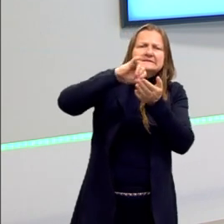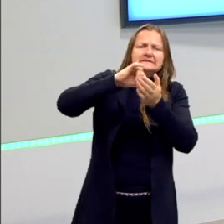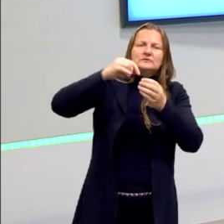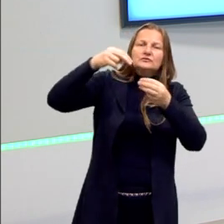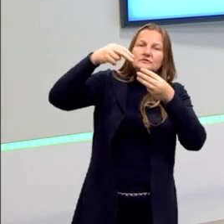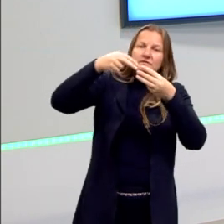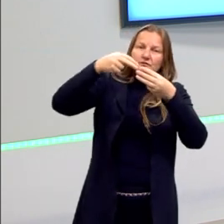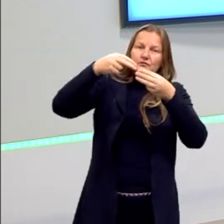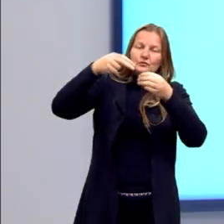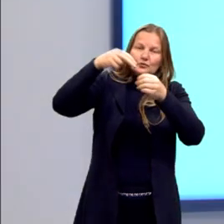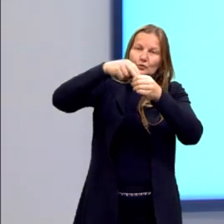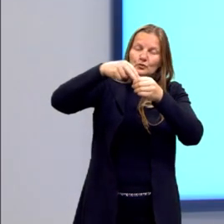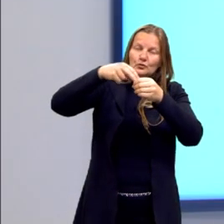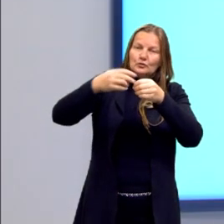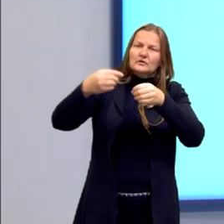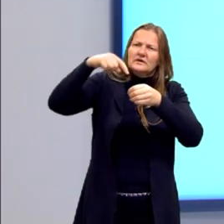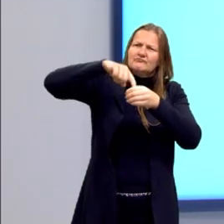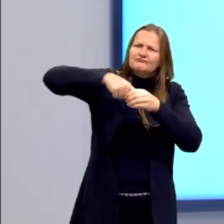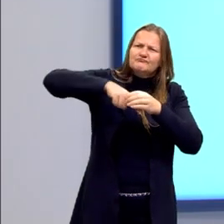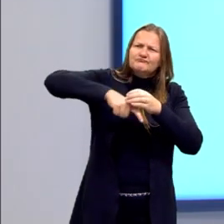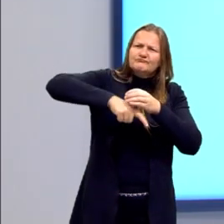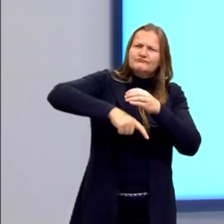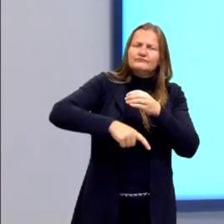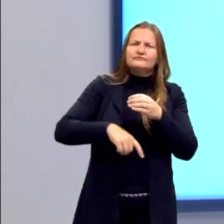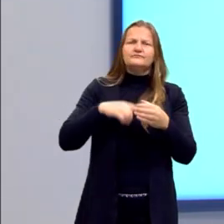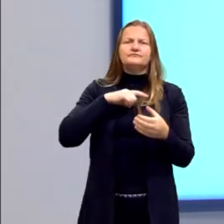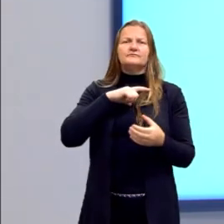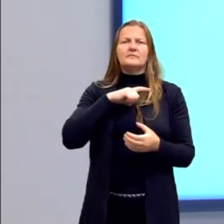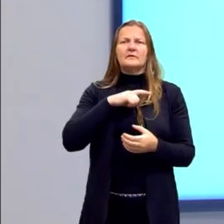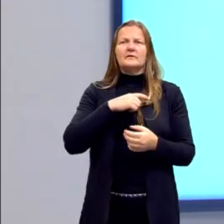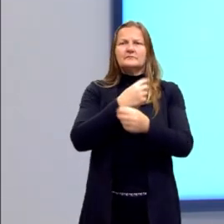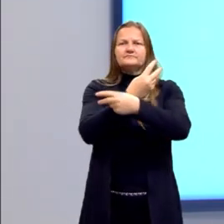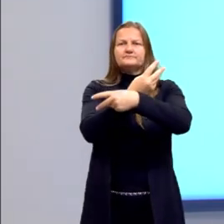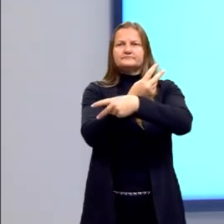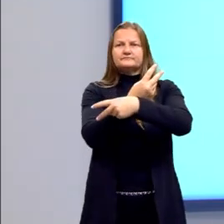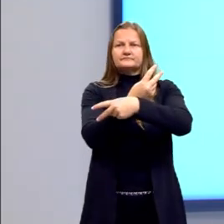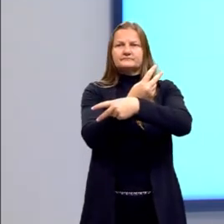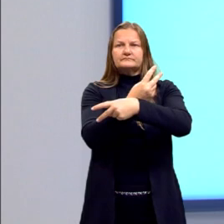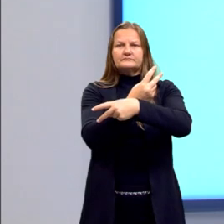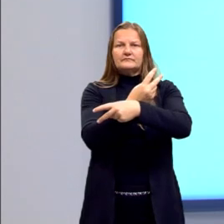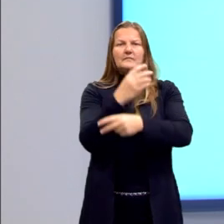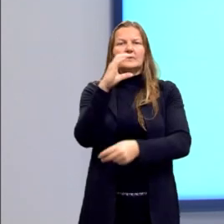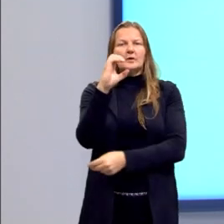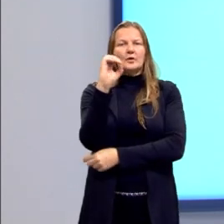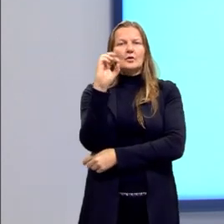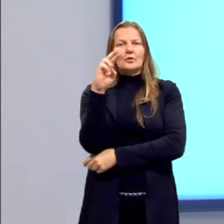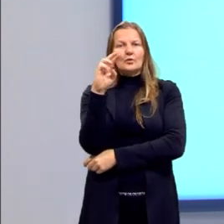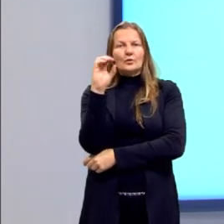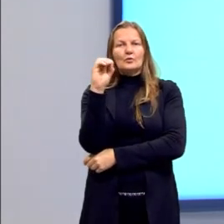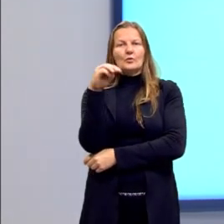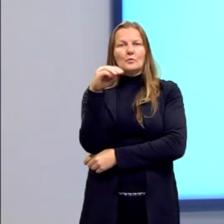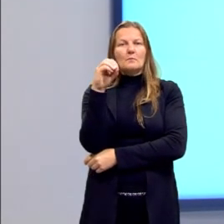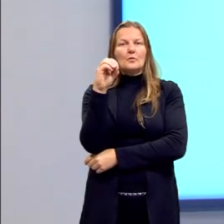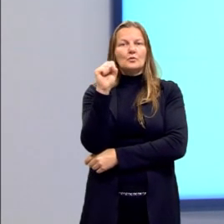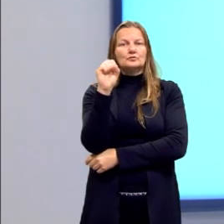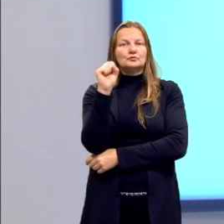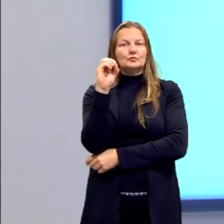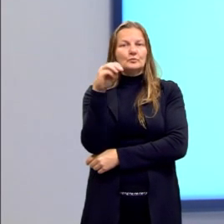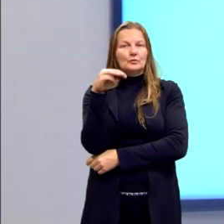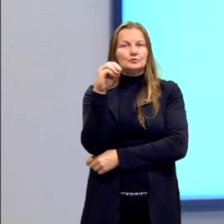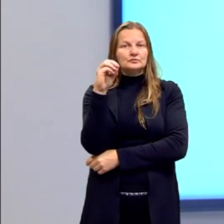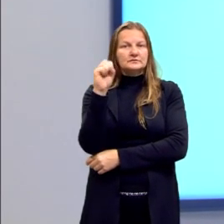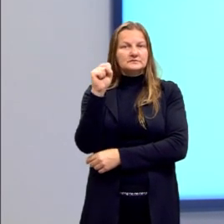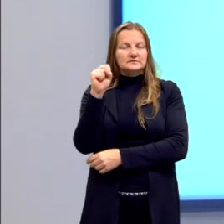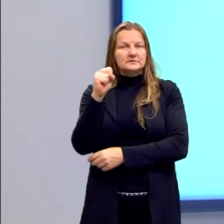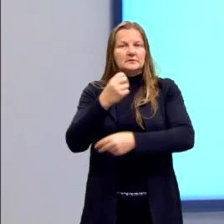núcleo vai ter os cromossomos. Aí começa a parte da genética, tá? Que a